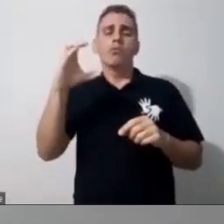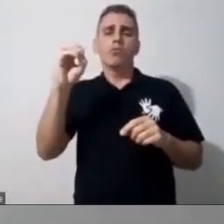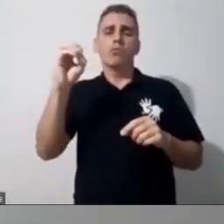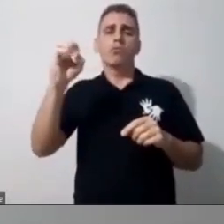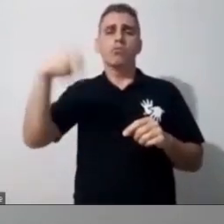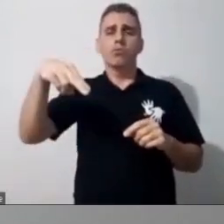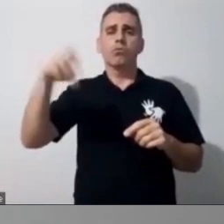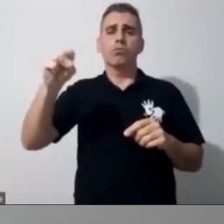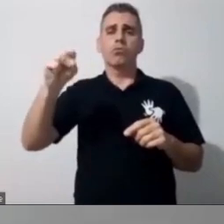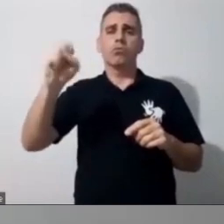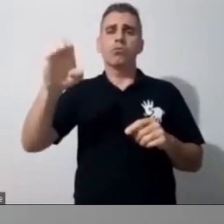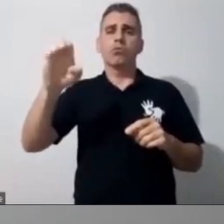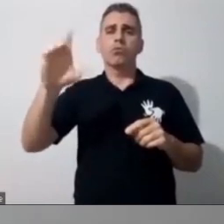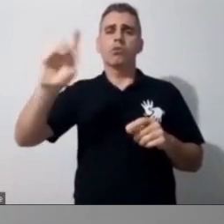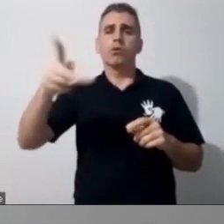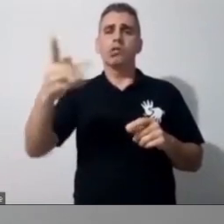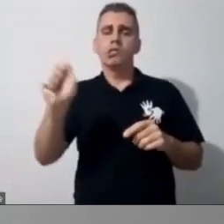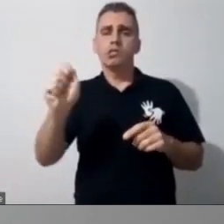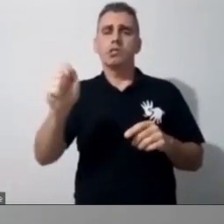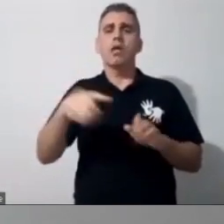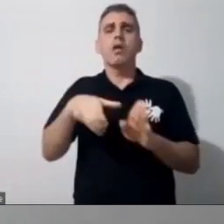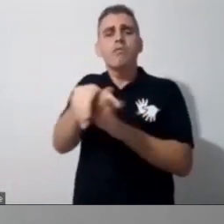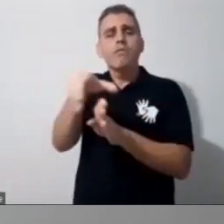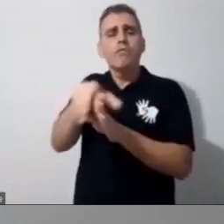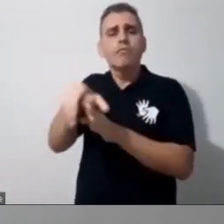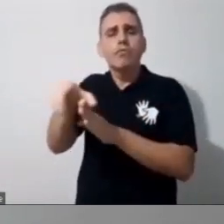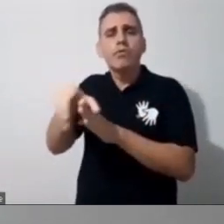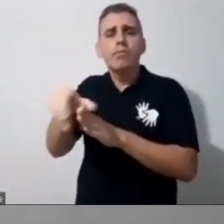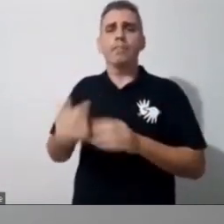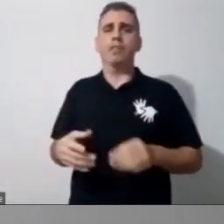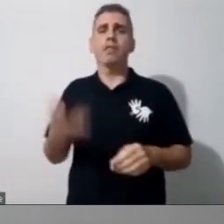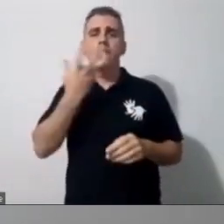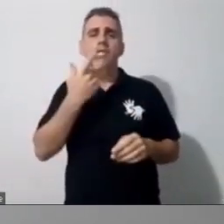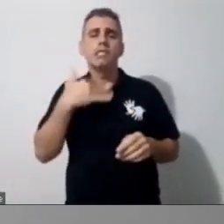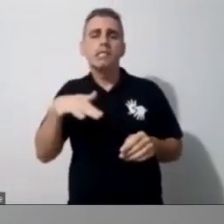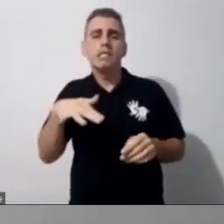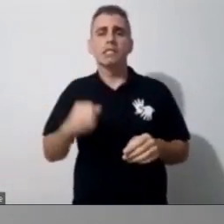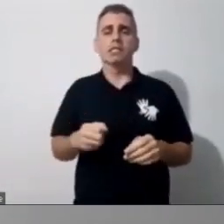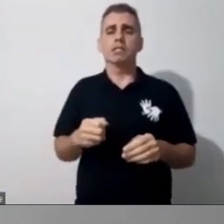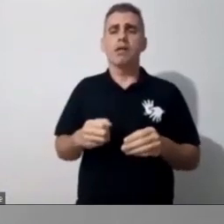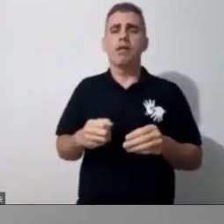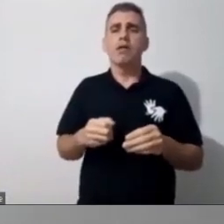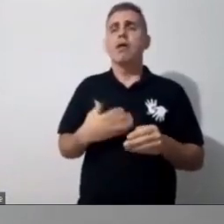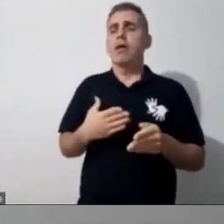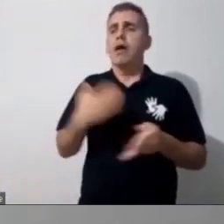né, essas entidades, a assistência da saúde, né, para poder,